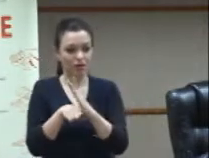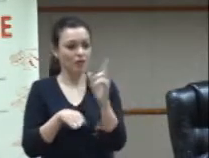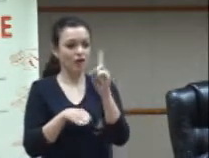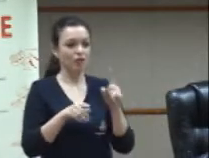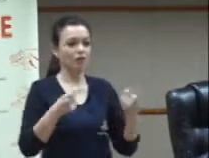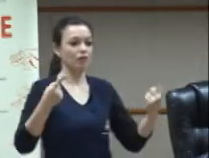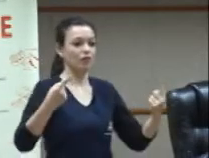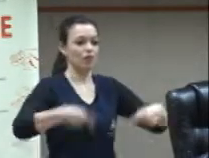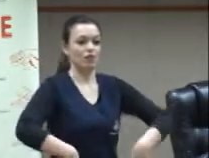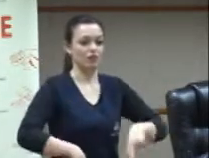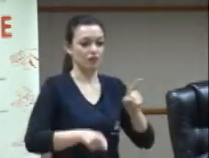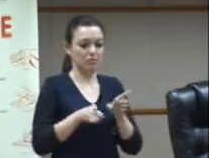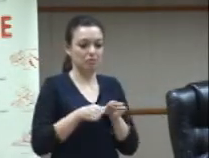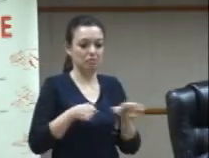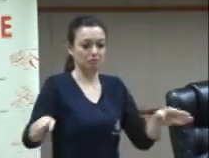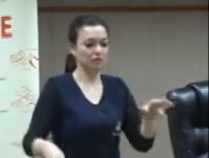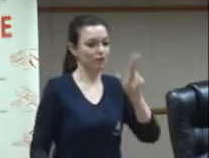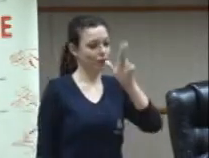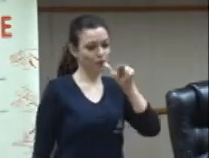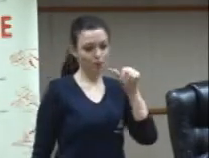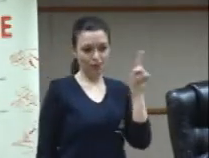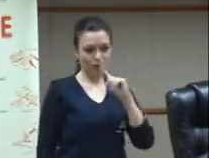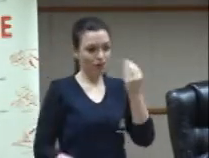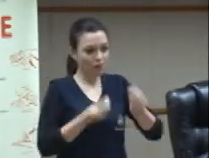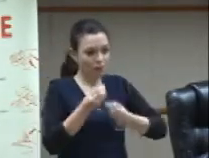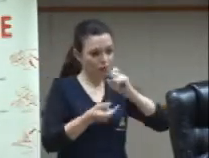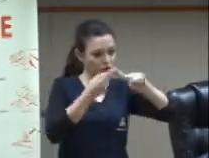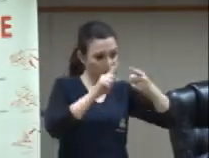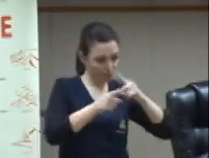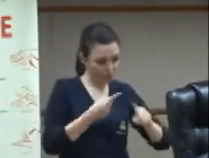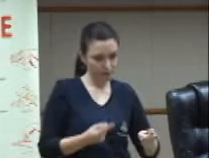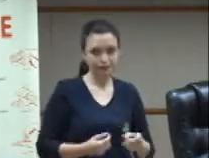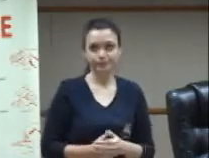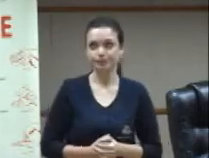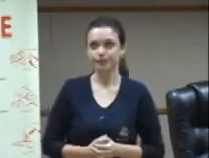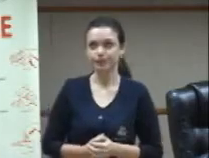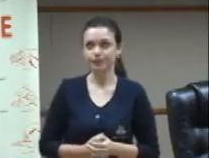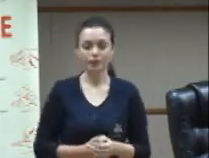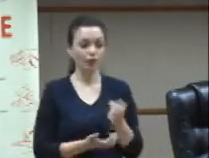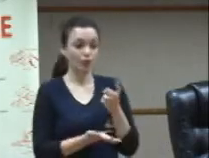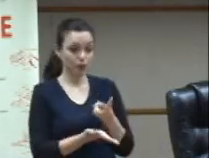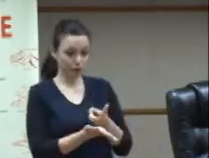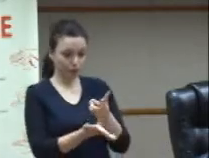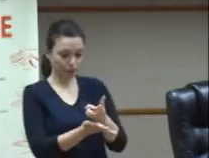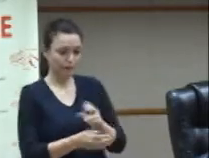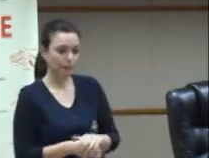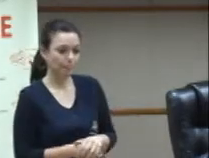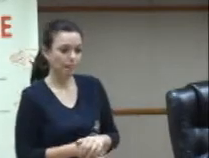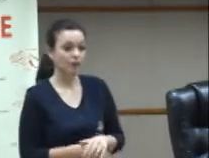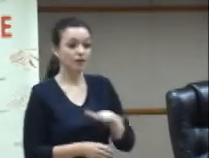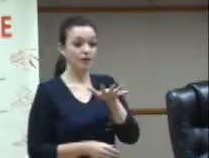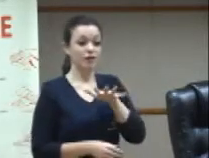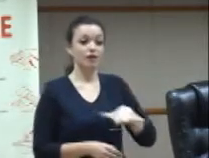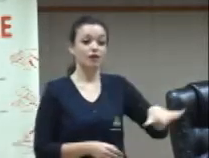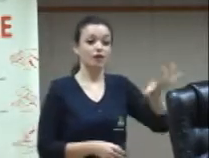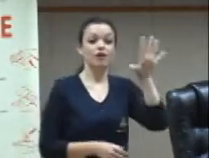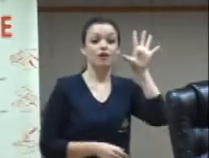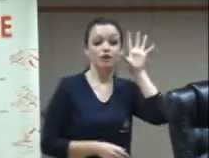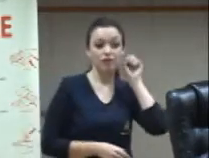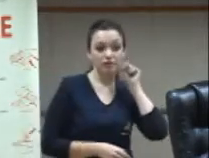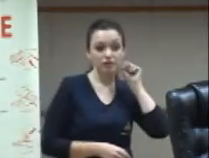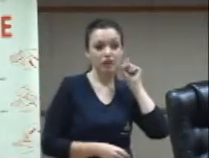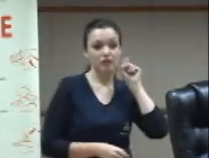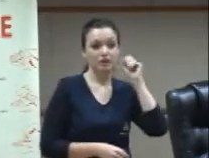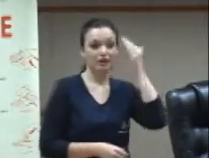vamos estabelecer o diálogo entre as duas seguindo adiante os ouvintes precisam compreender então nesse